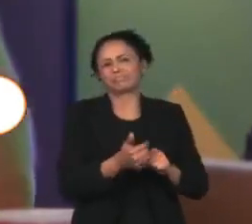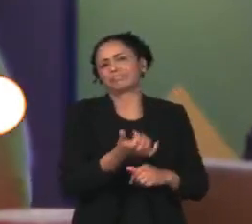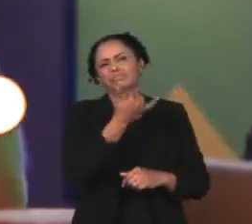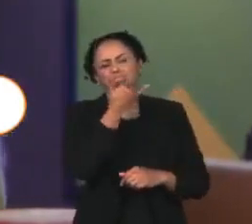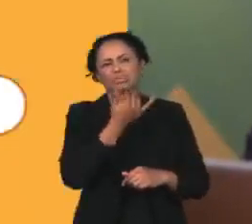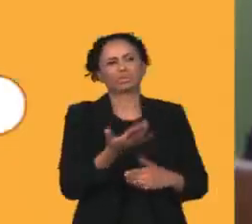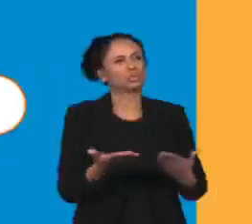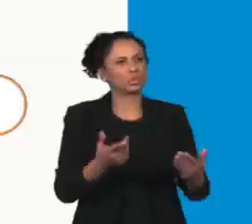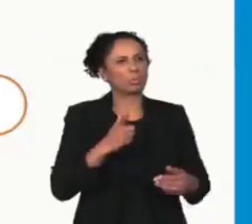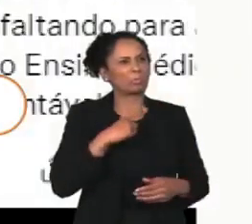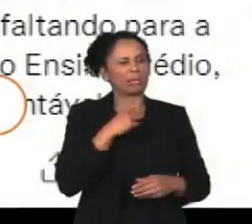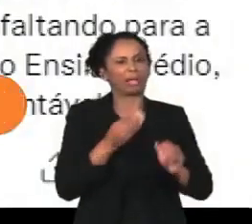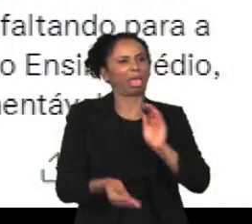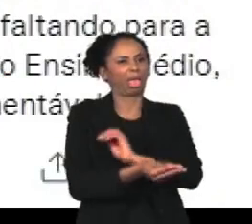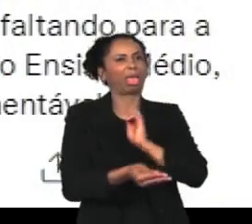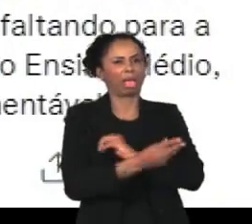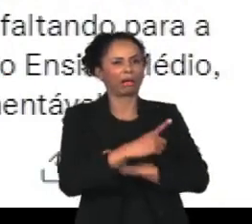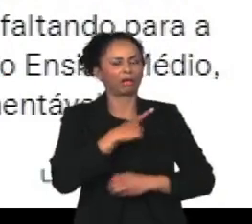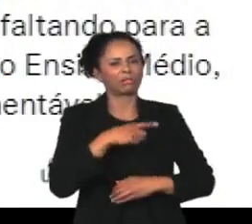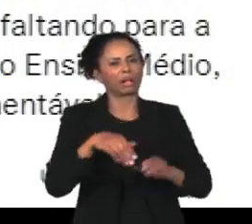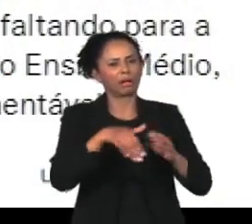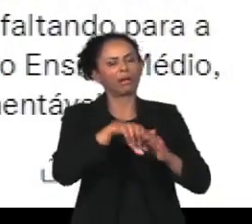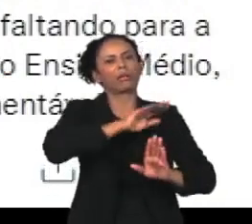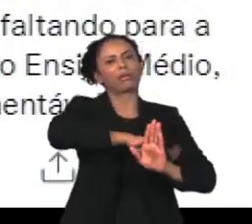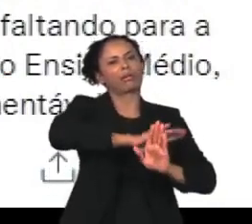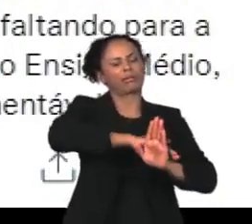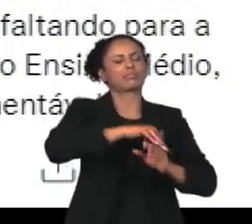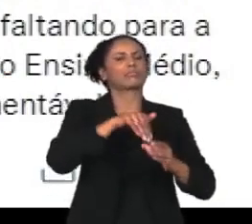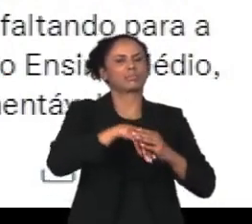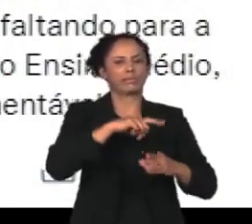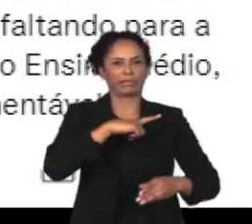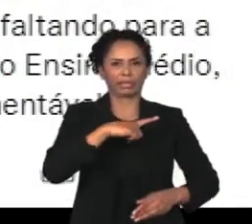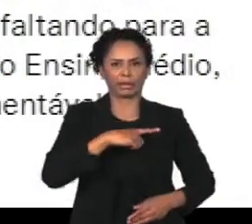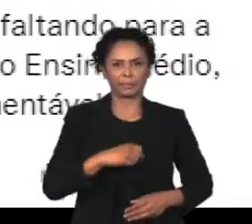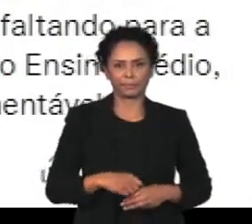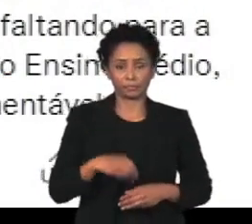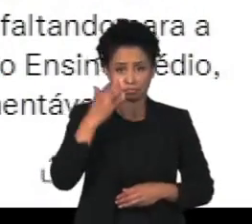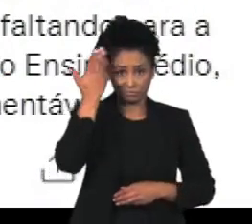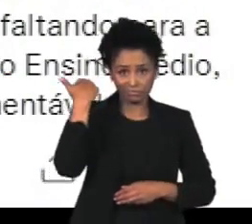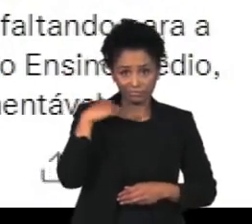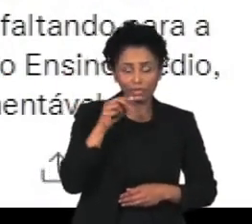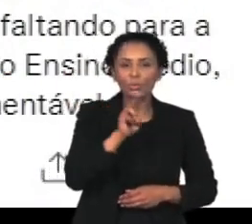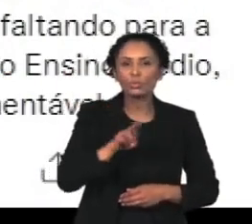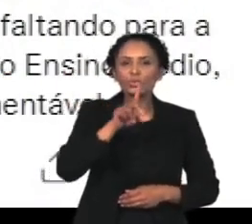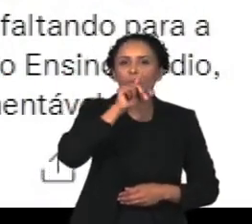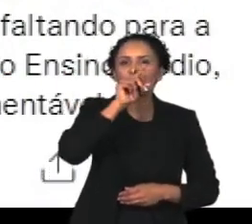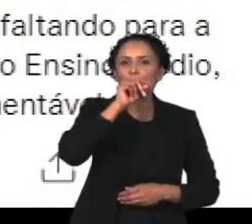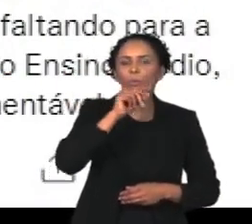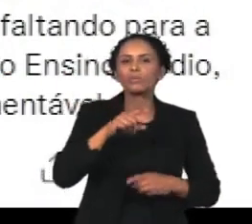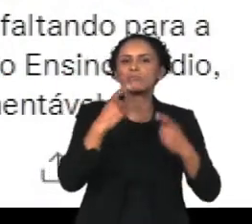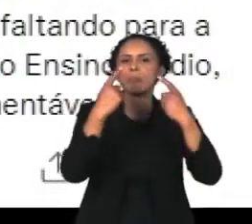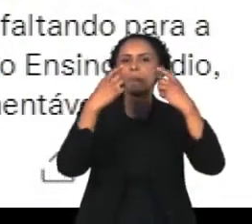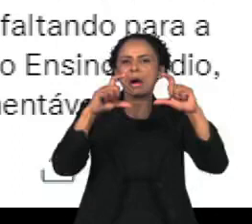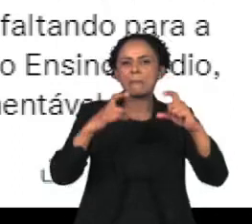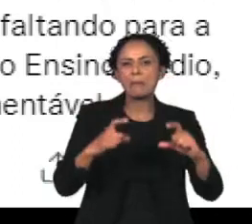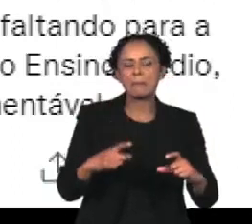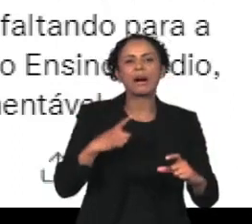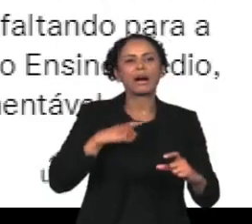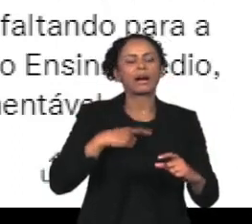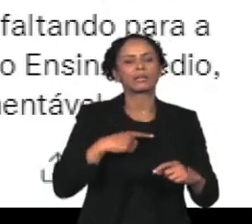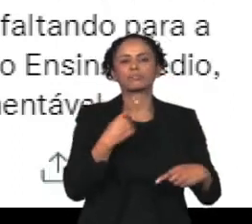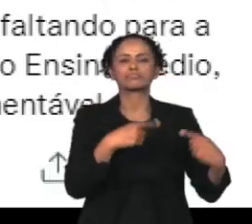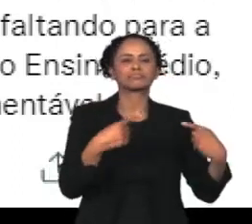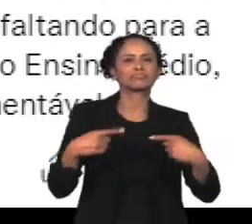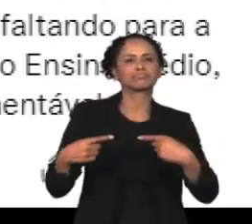eleitoral. Simone Tebet, pré-candidata do MDB, usou o perfil no Twitter para criticar a posição